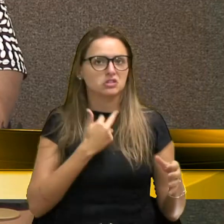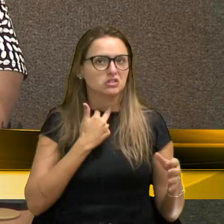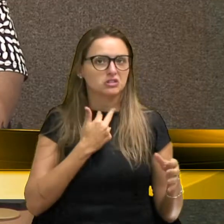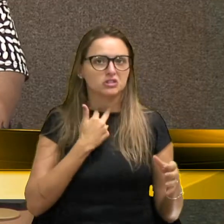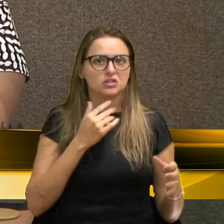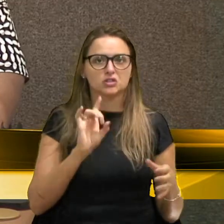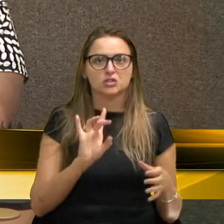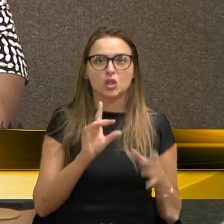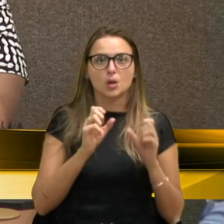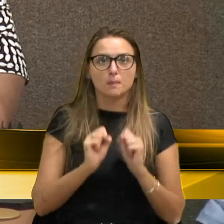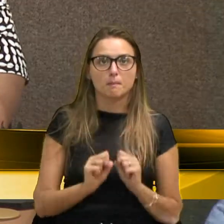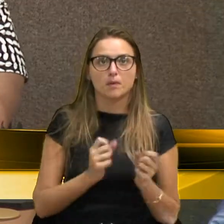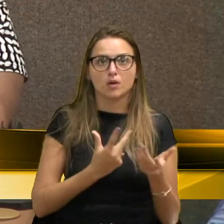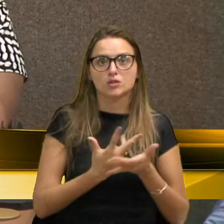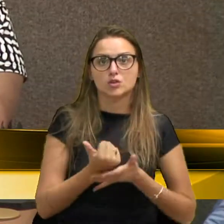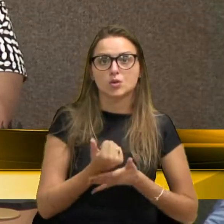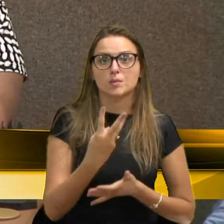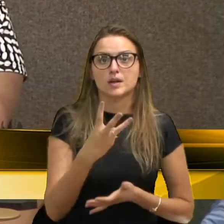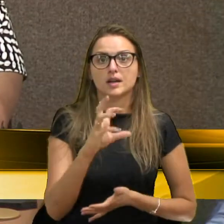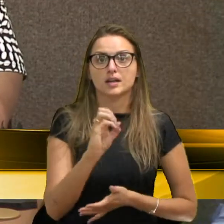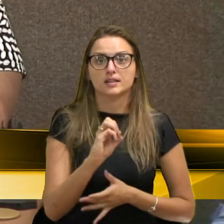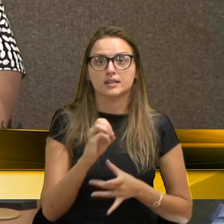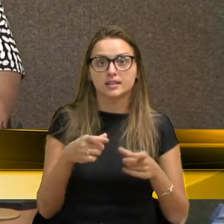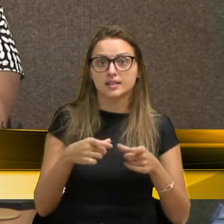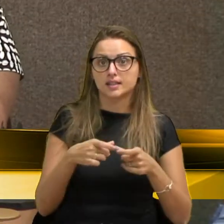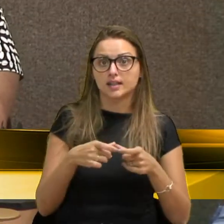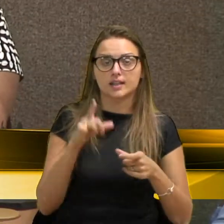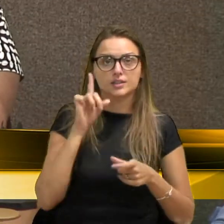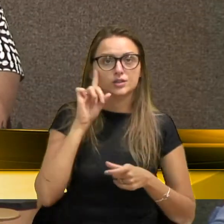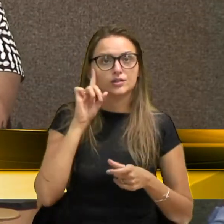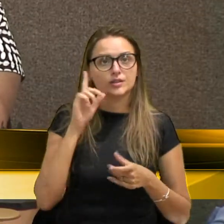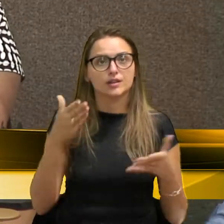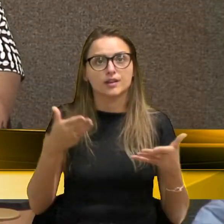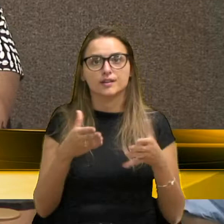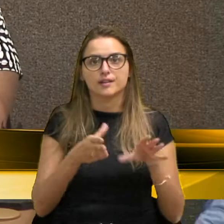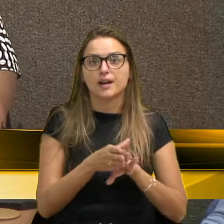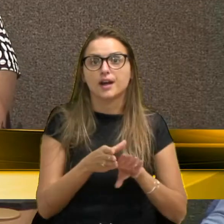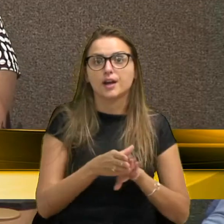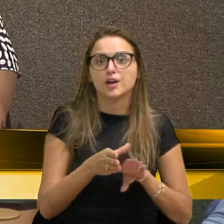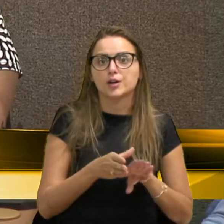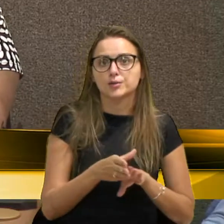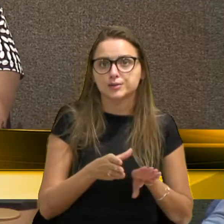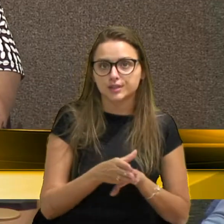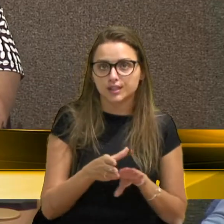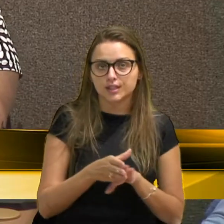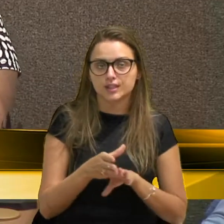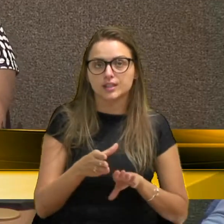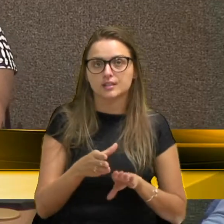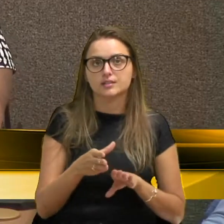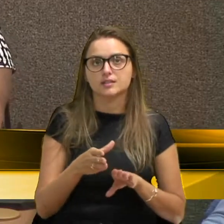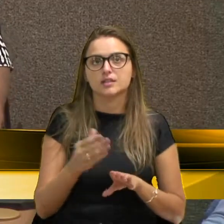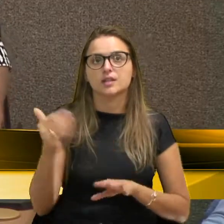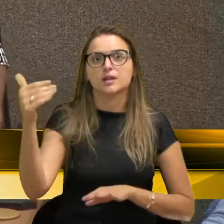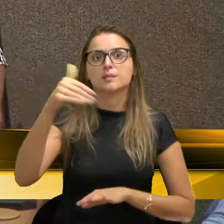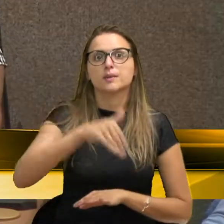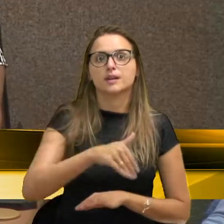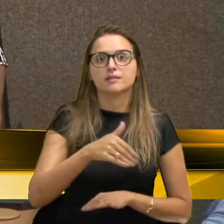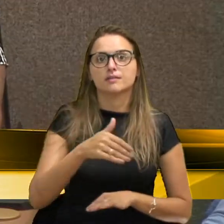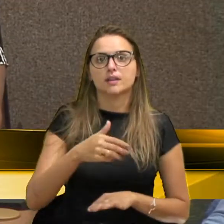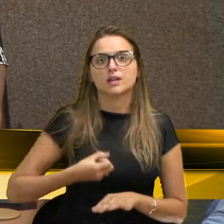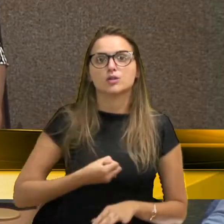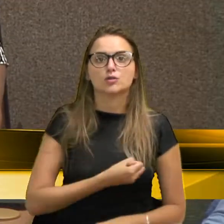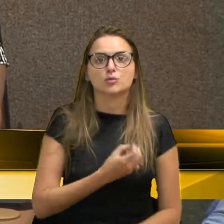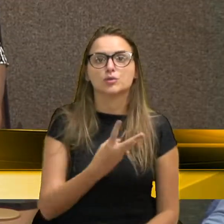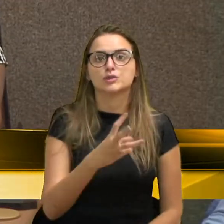30 ingressos por dia, então, ela está orientando as excursões, para que venham num número de 30,